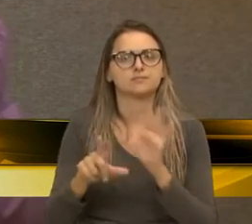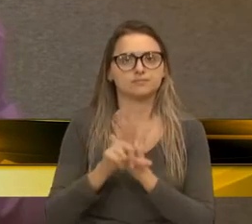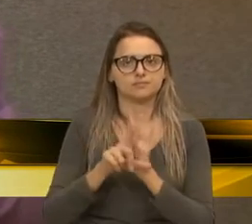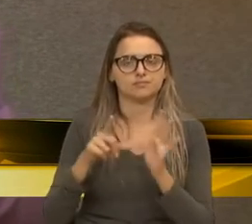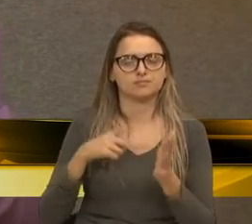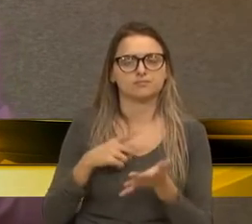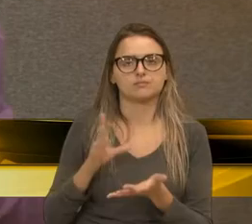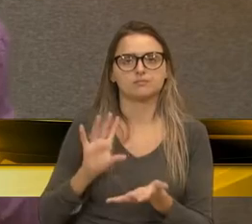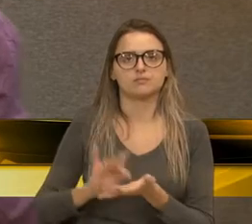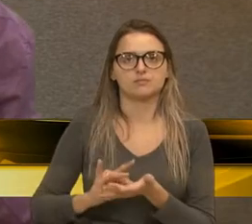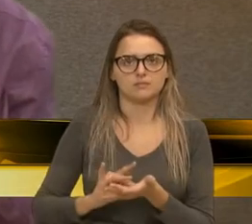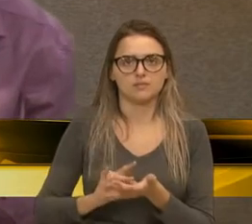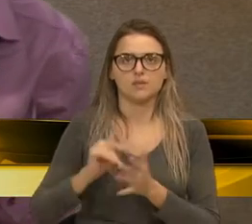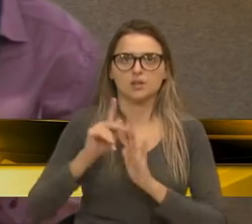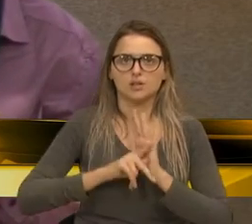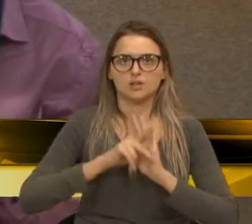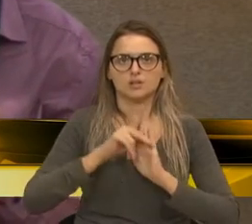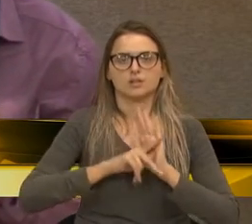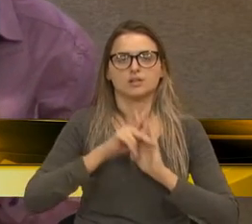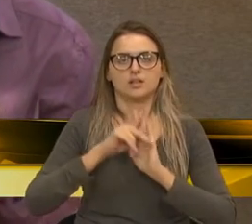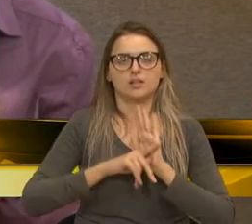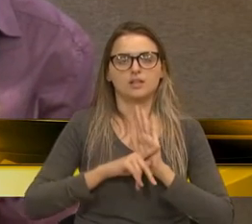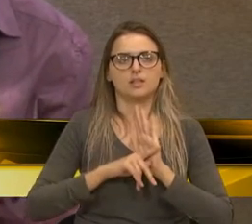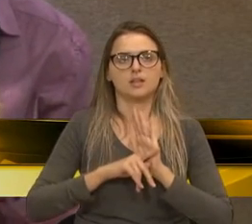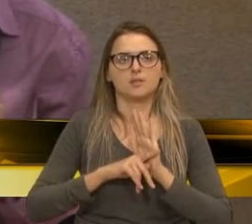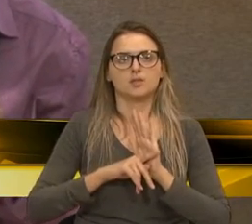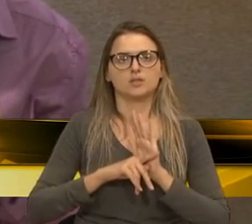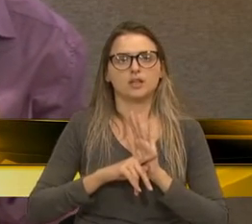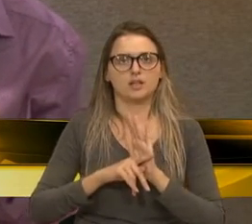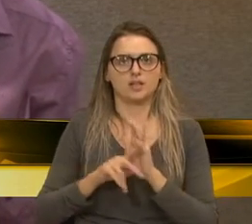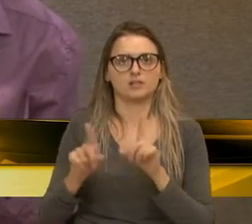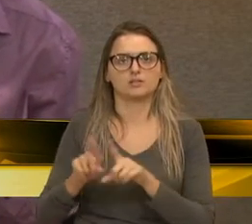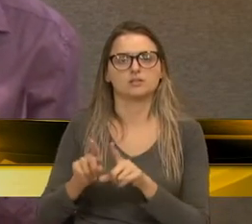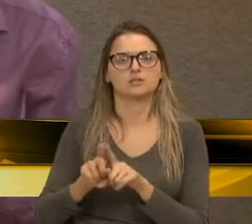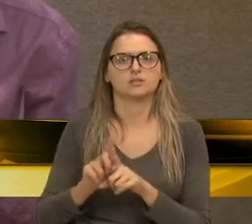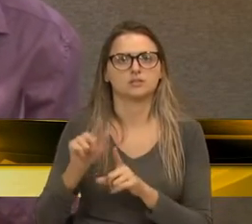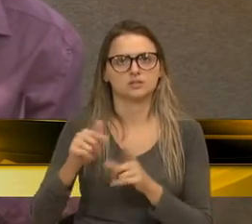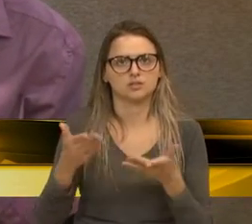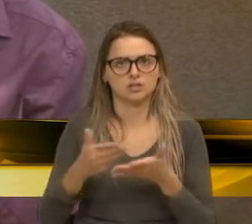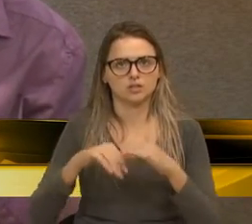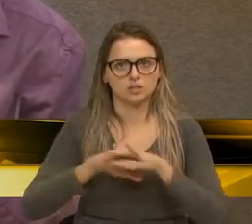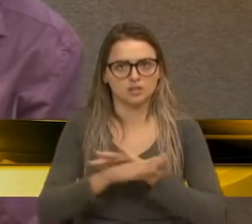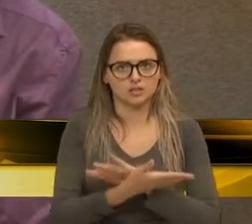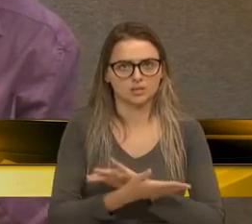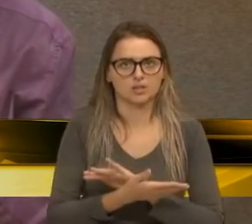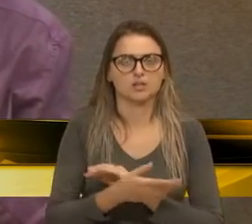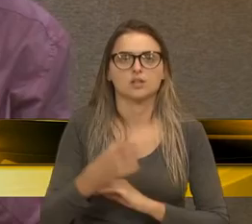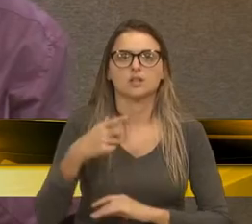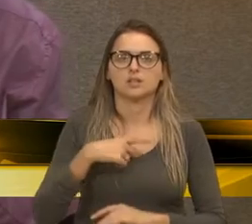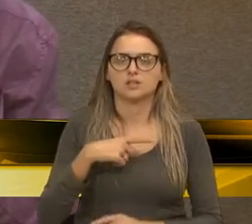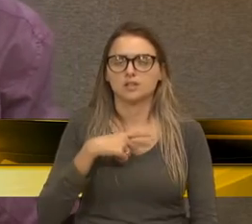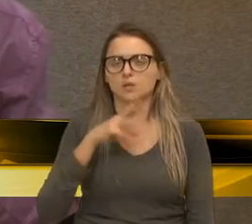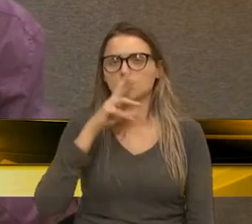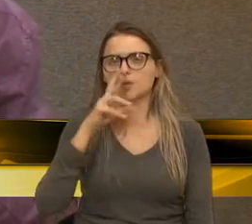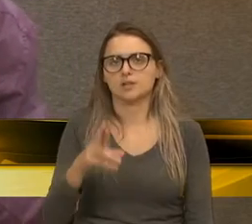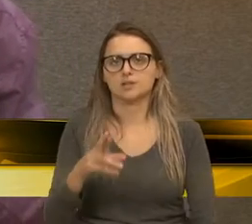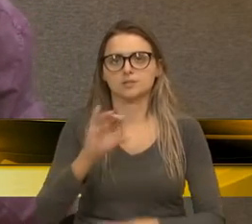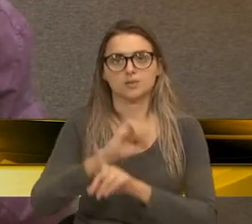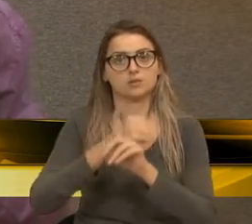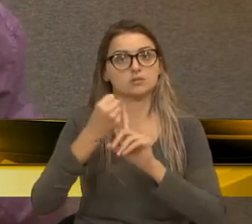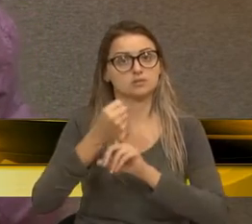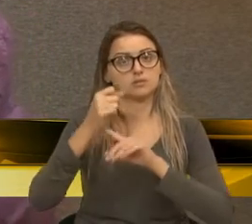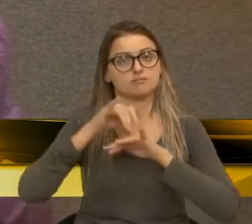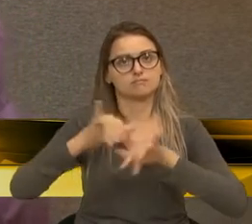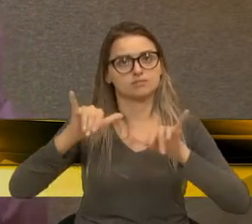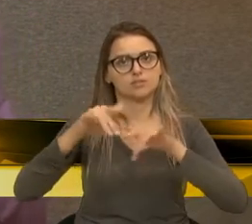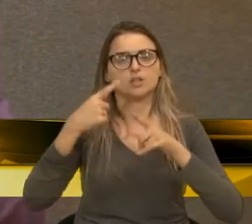regulamentação, o projeto está bem adequado. E nós precisamos dar uma resposta para a sociedade, porque essas